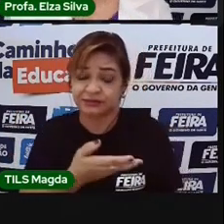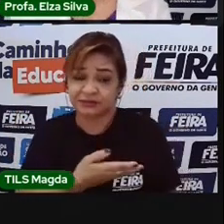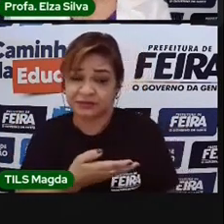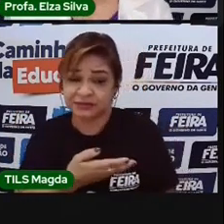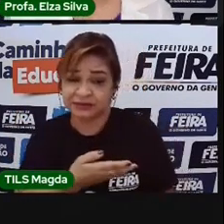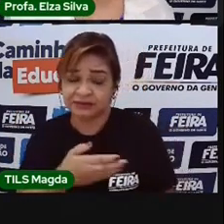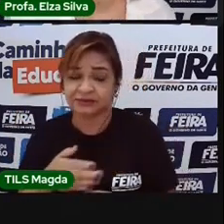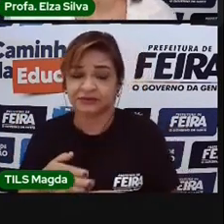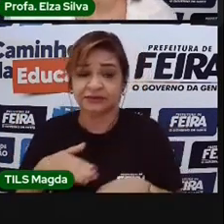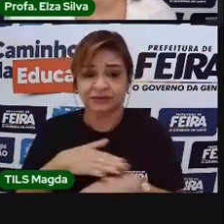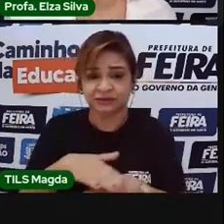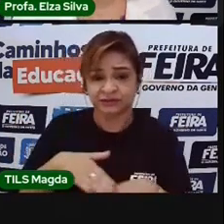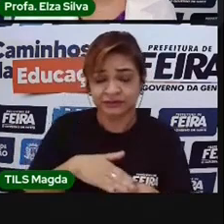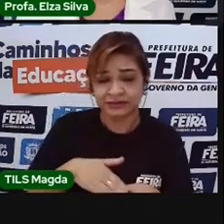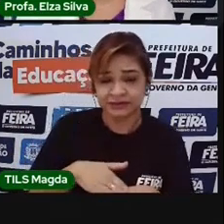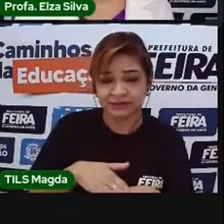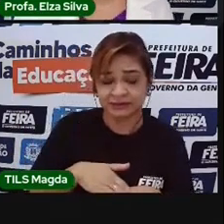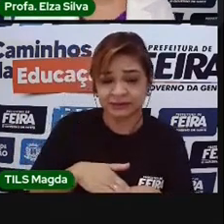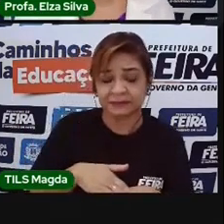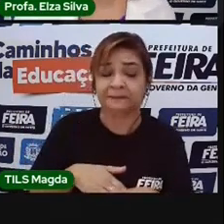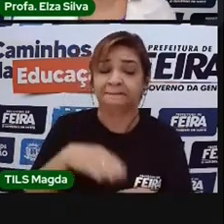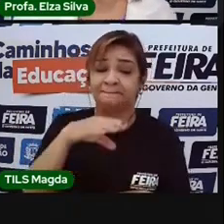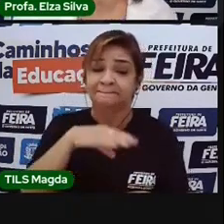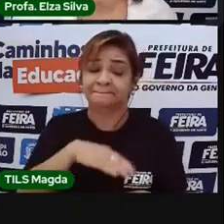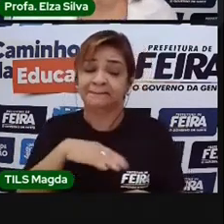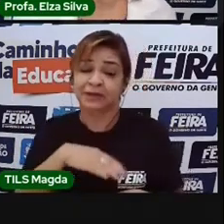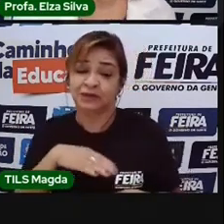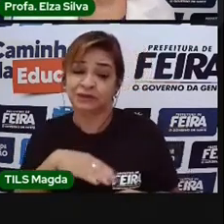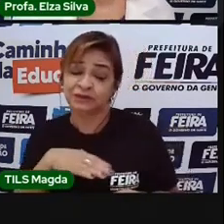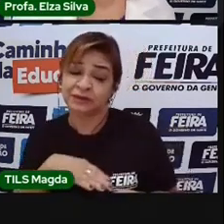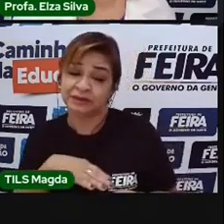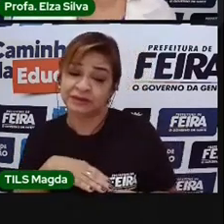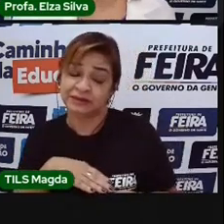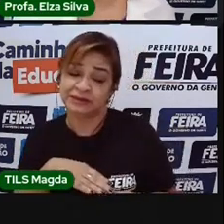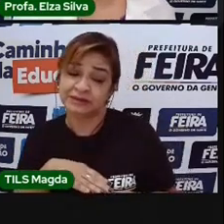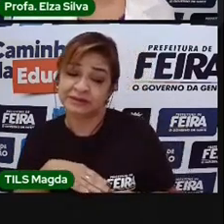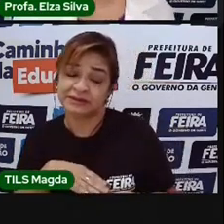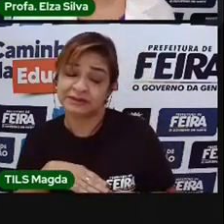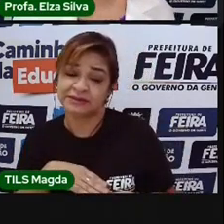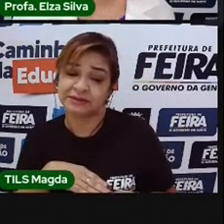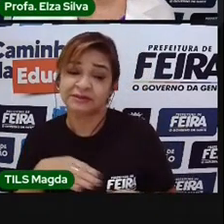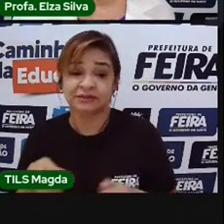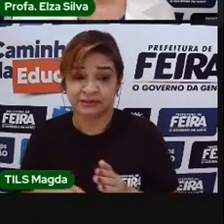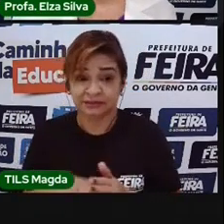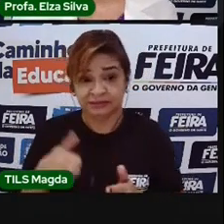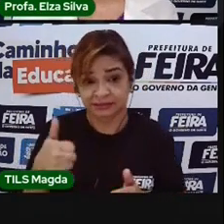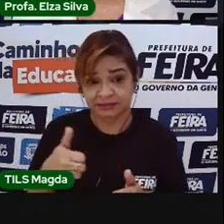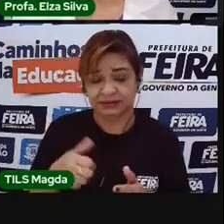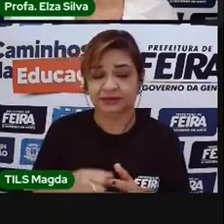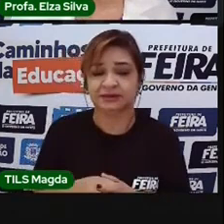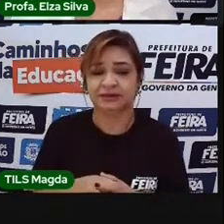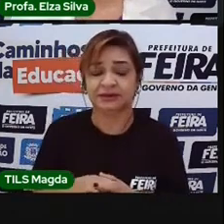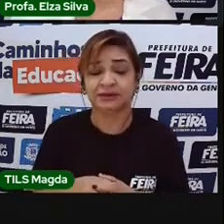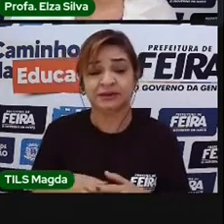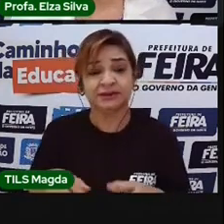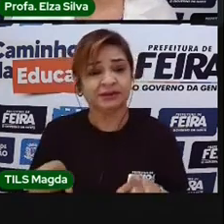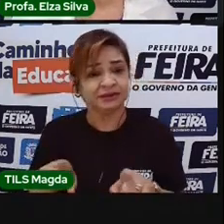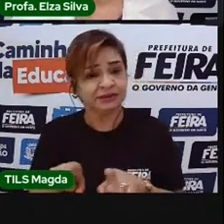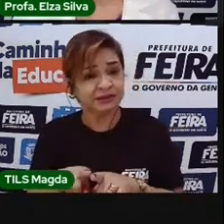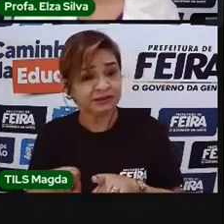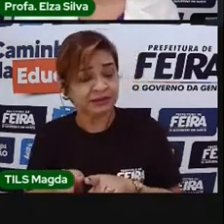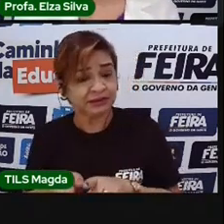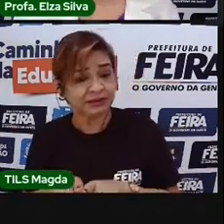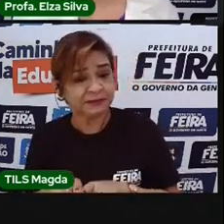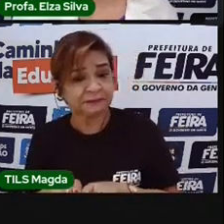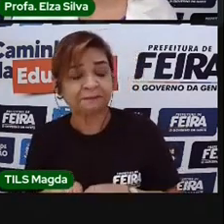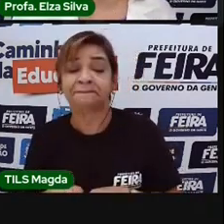usando a língua portuguesa como idioma oficial, como primeira língua, utilizou termos